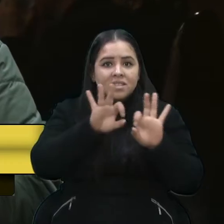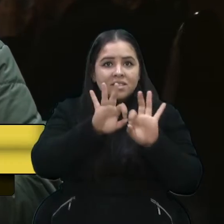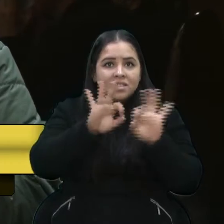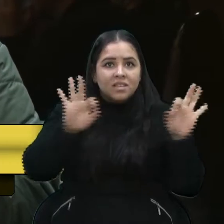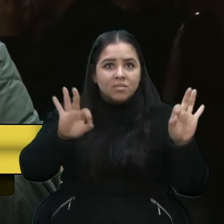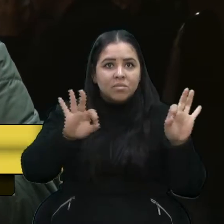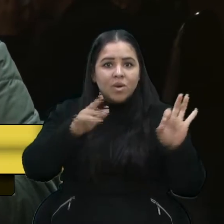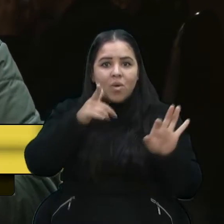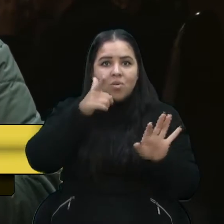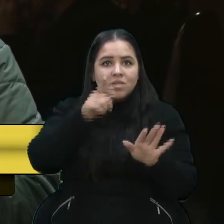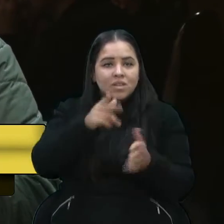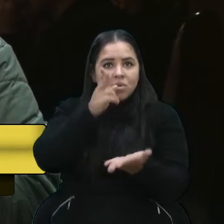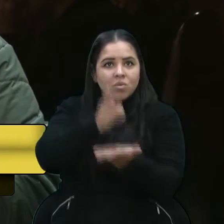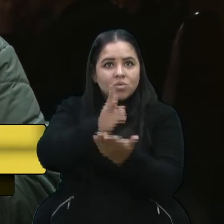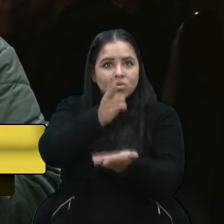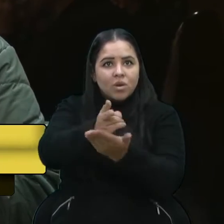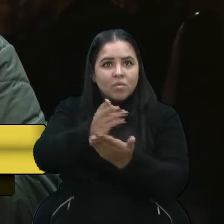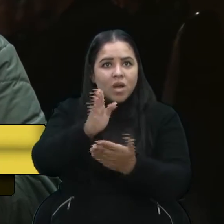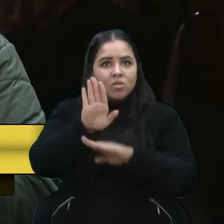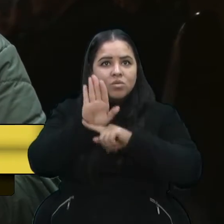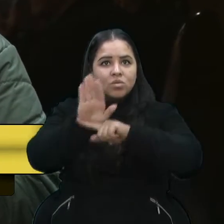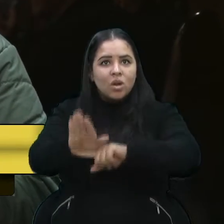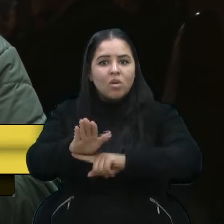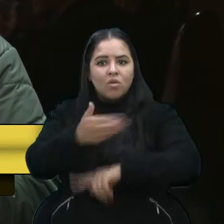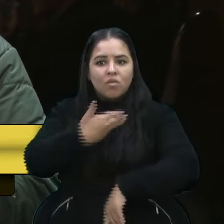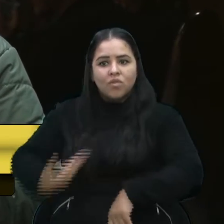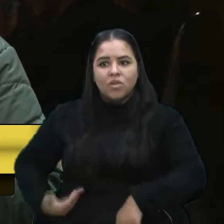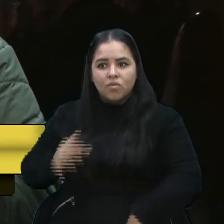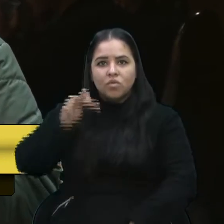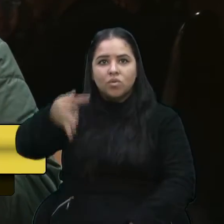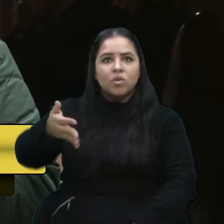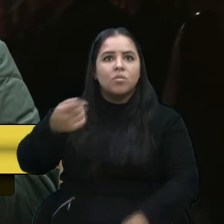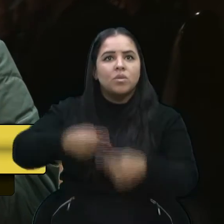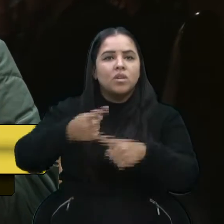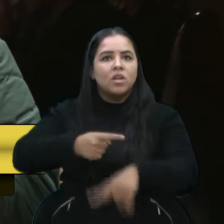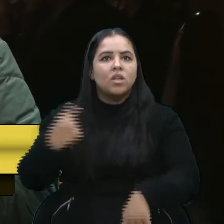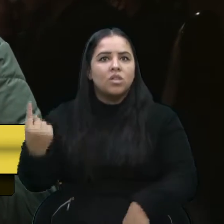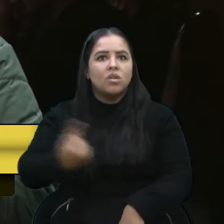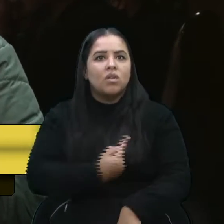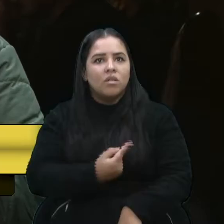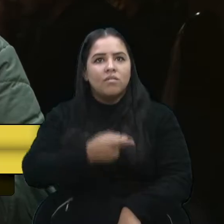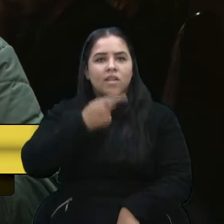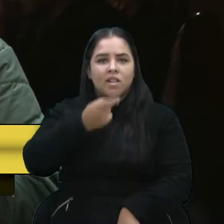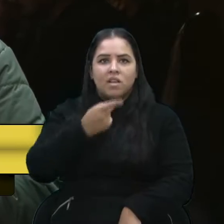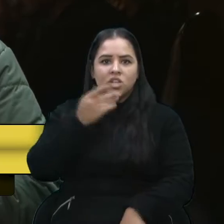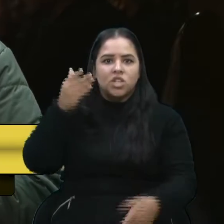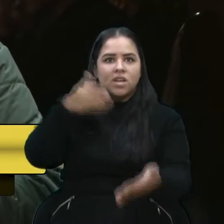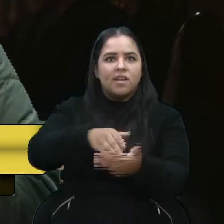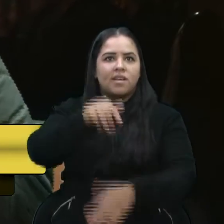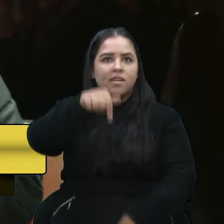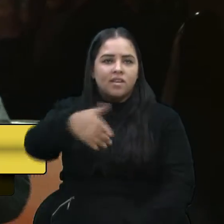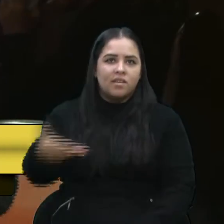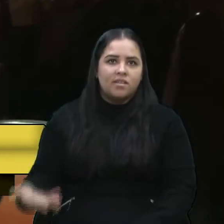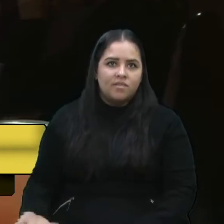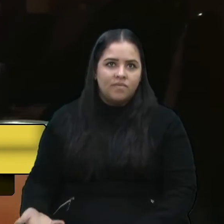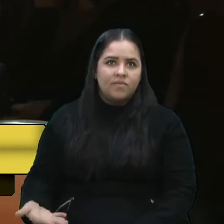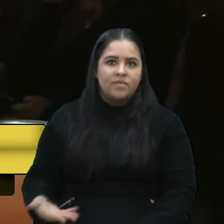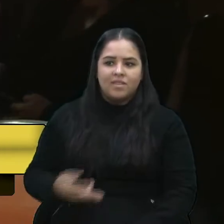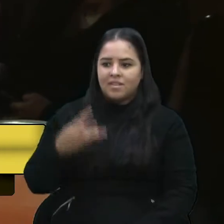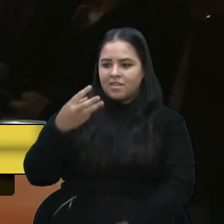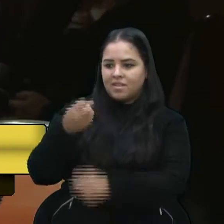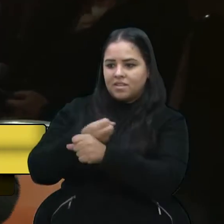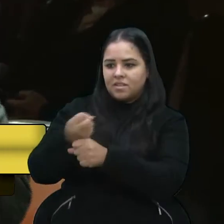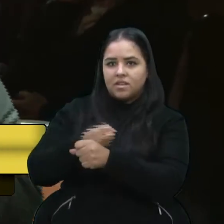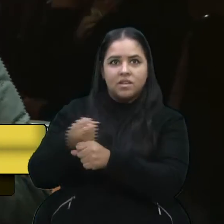Talvez poder ajudar o governo a ir na frente. Por que nós não dizer, chegado aqui, três anos e pouco,